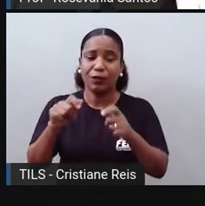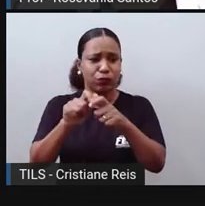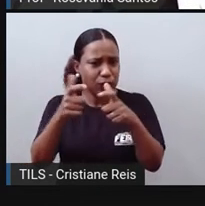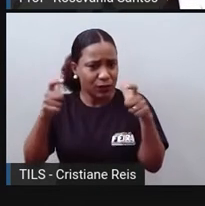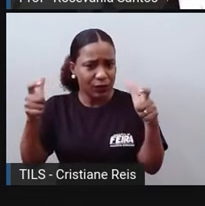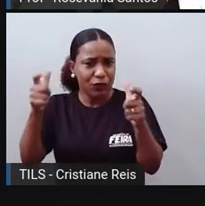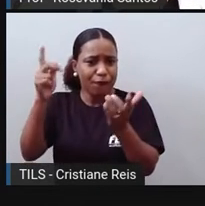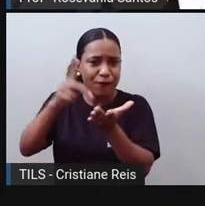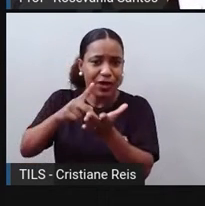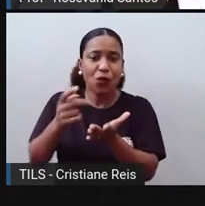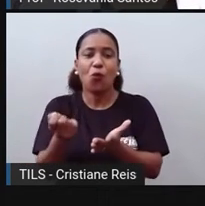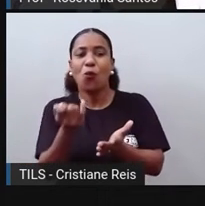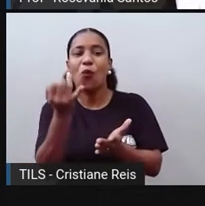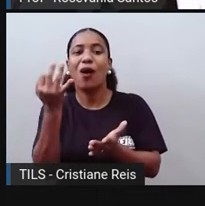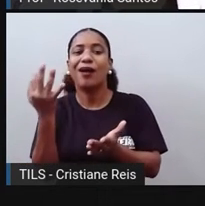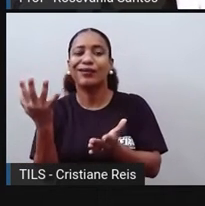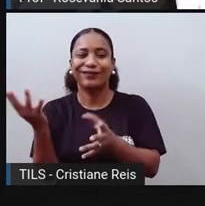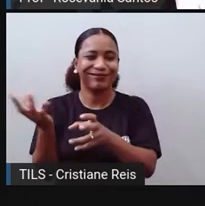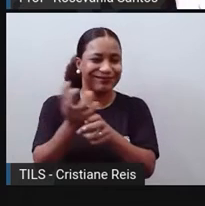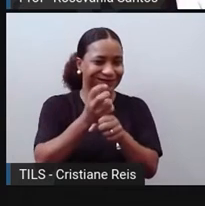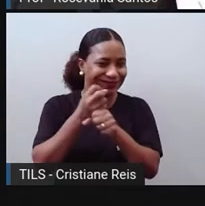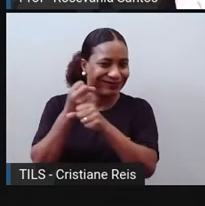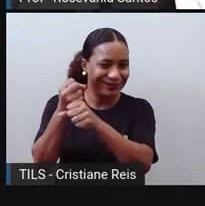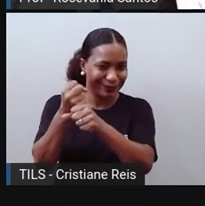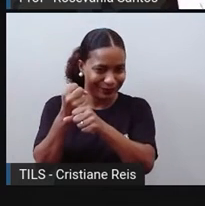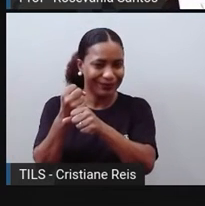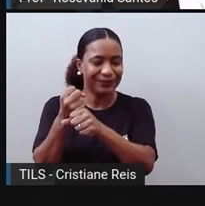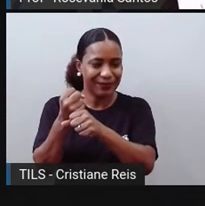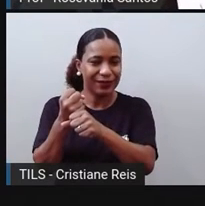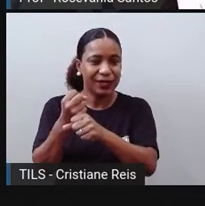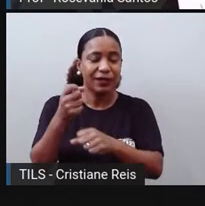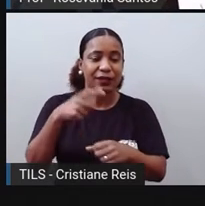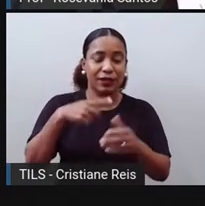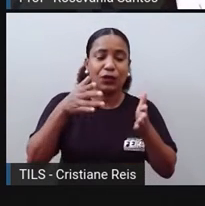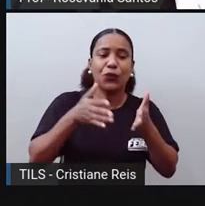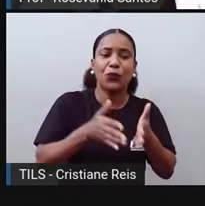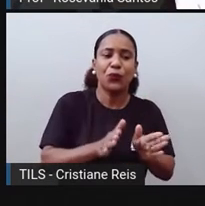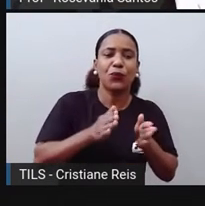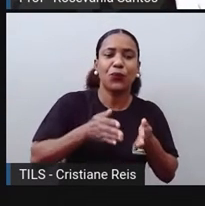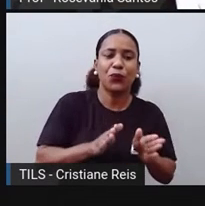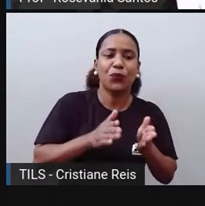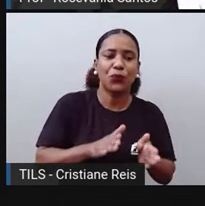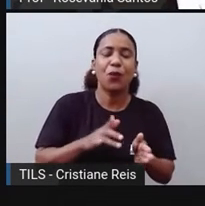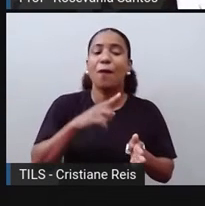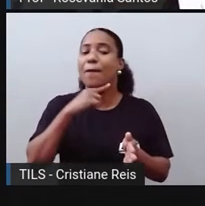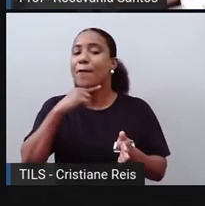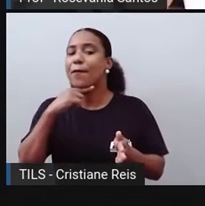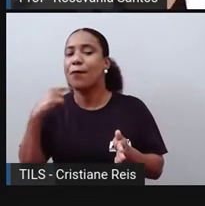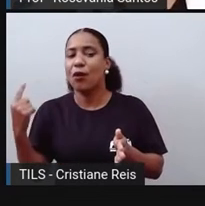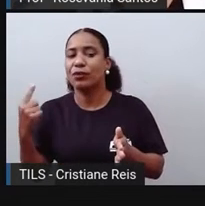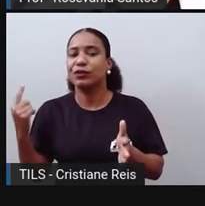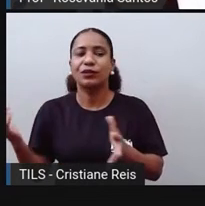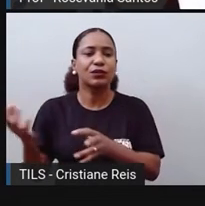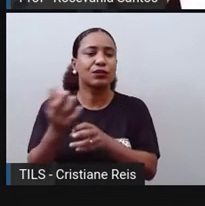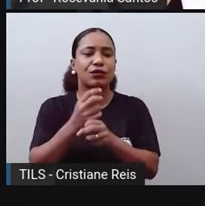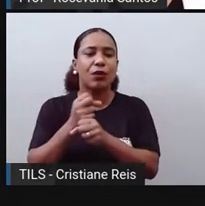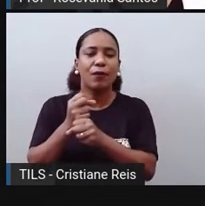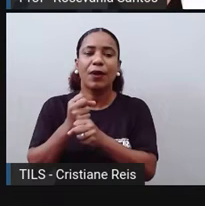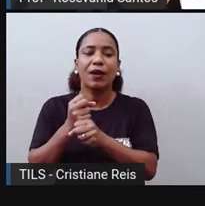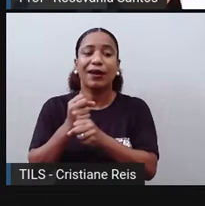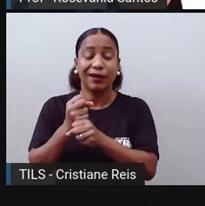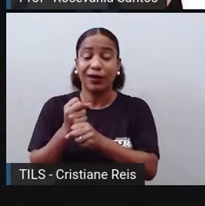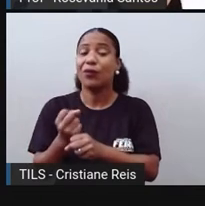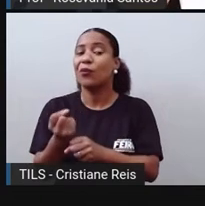O crescimento absoluto é calculado pela diferença entre o número de nascimentos e de mortes. Ou seja, aquele lá, como eu falei para